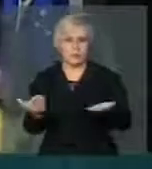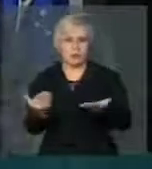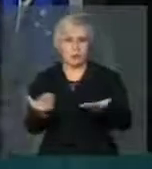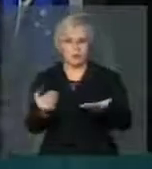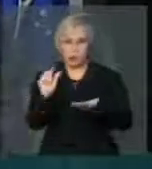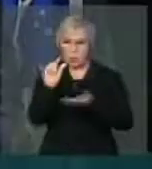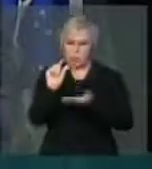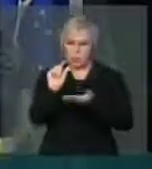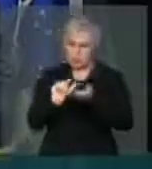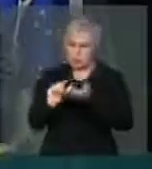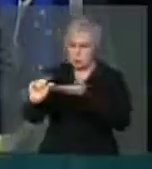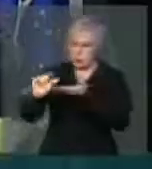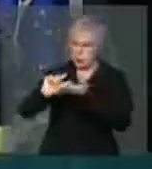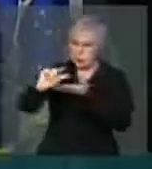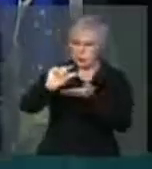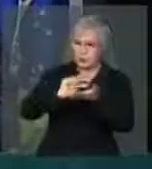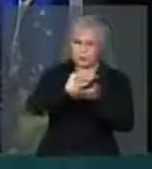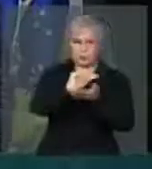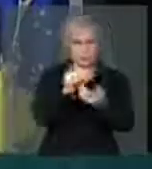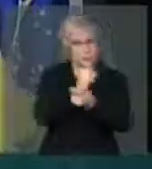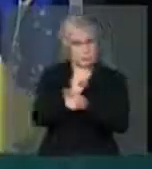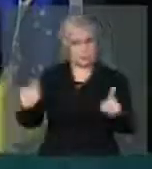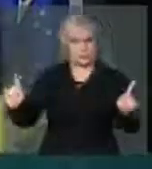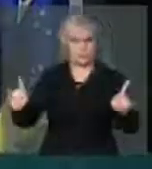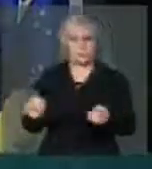pouquinho para cada um. Isso não é...